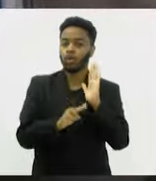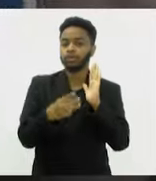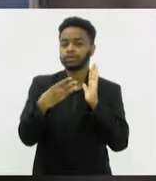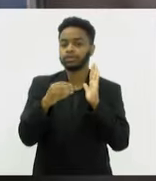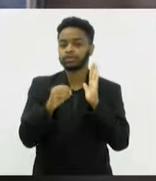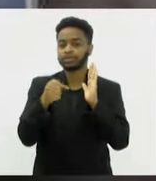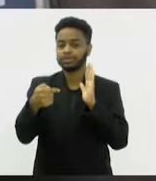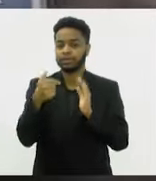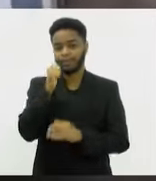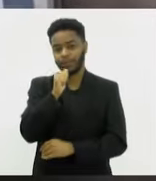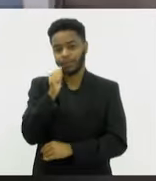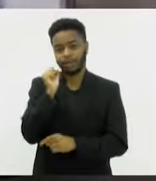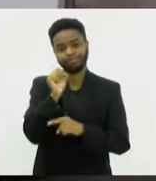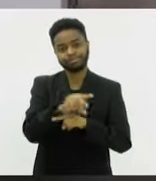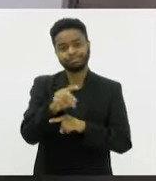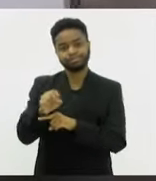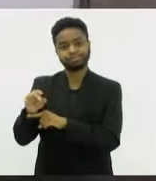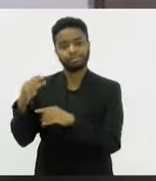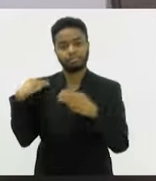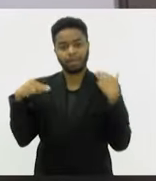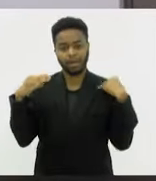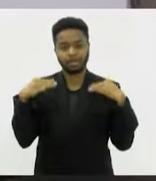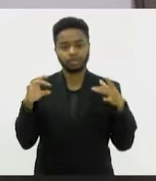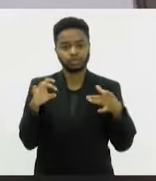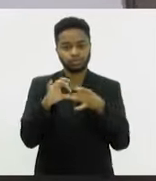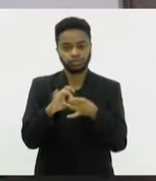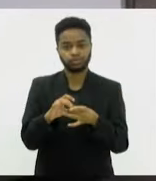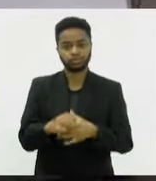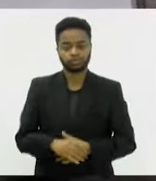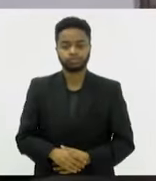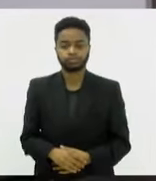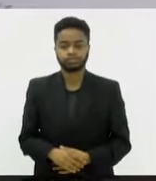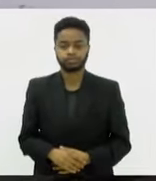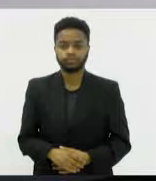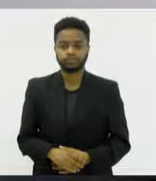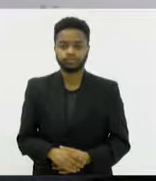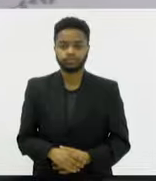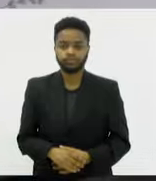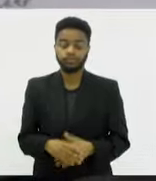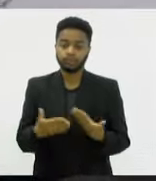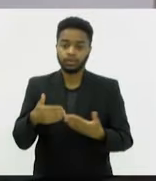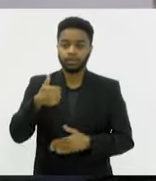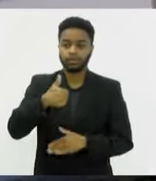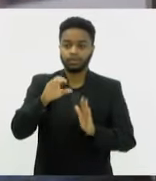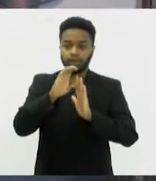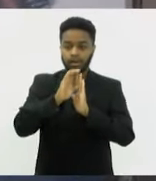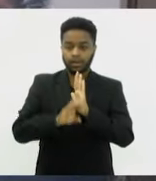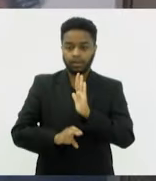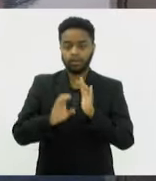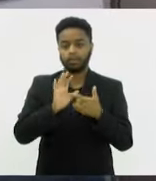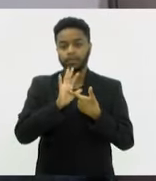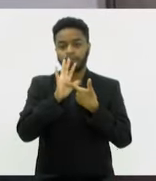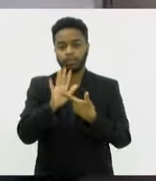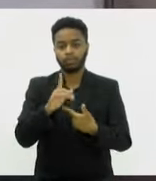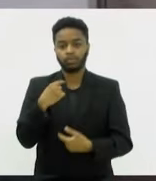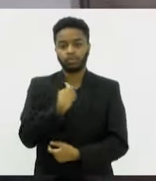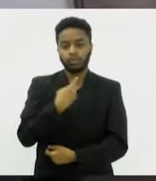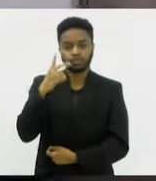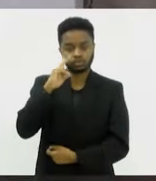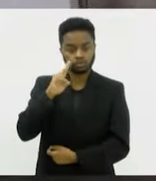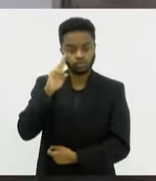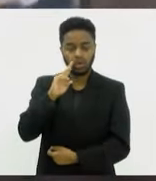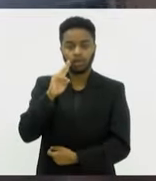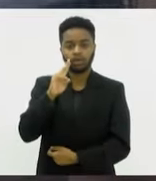mulheres que fizeram parte desse pioneirismo. Nesse primeiro capítulo, nós temos as nossas histórias.